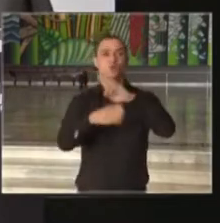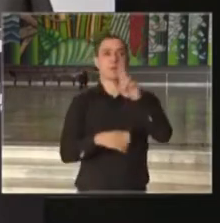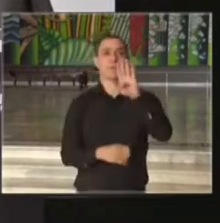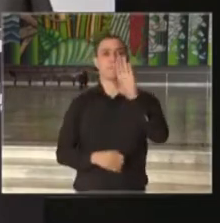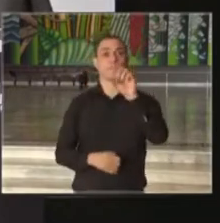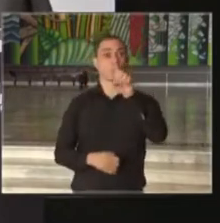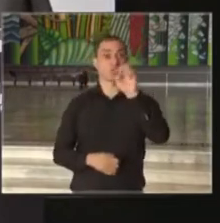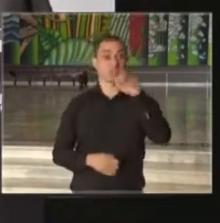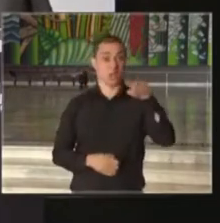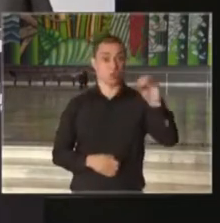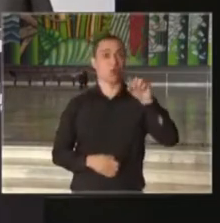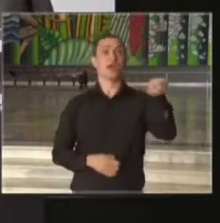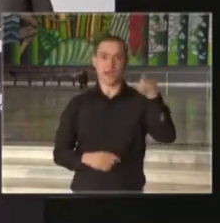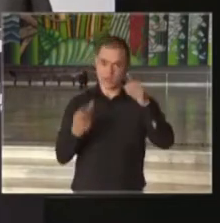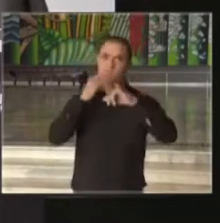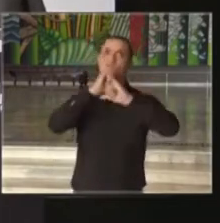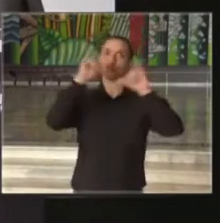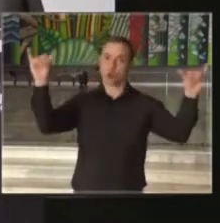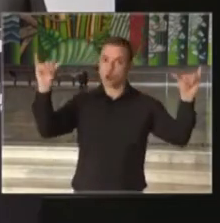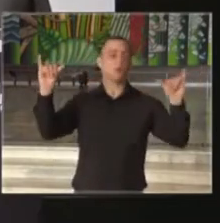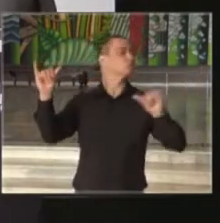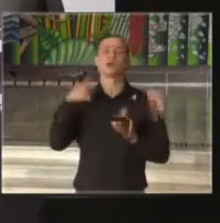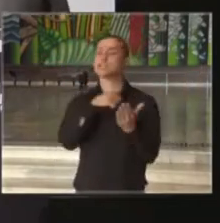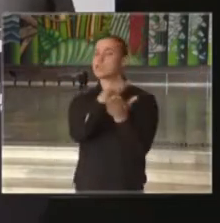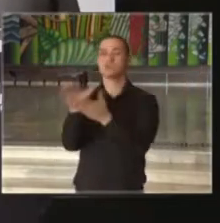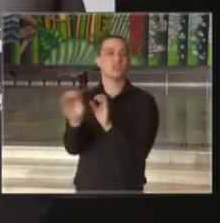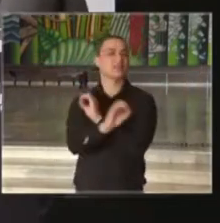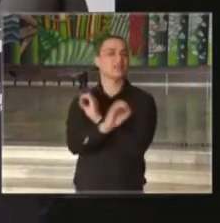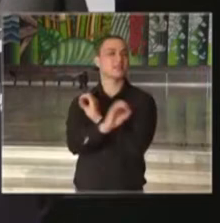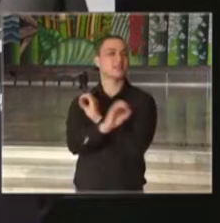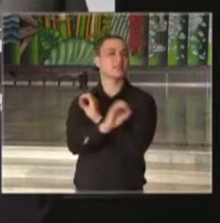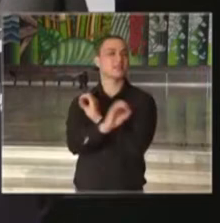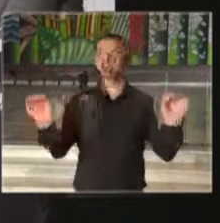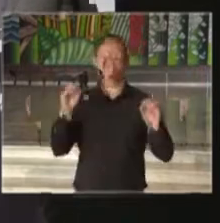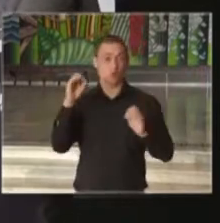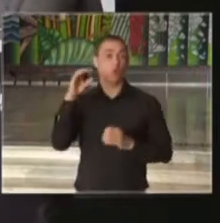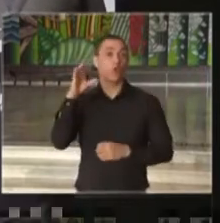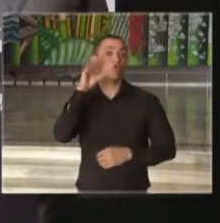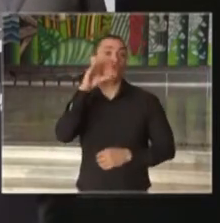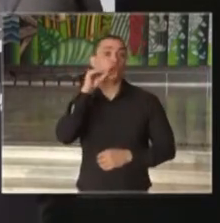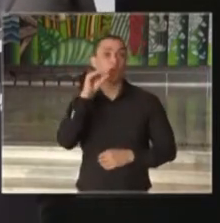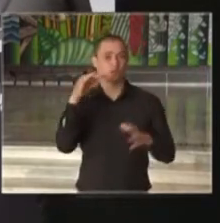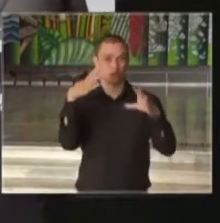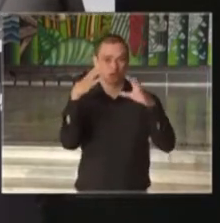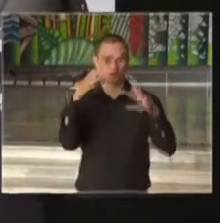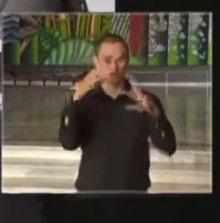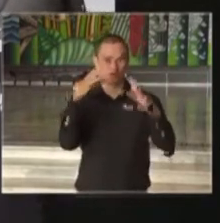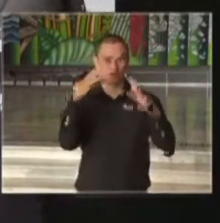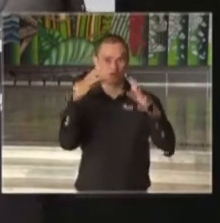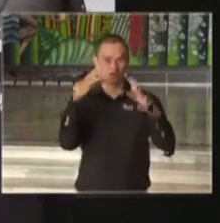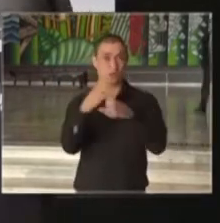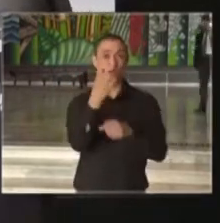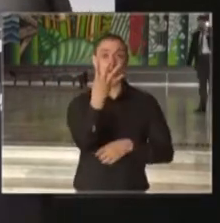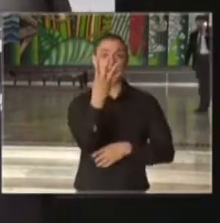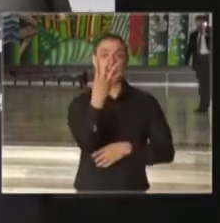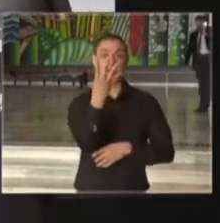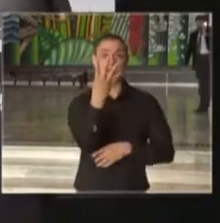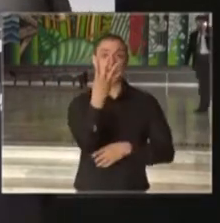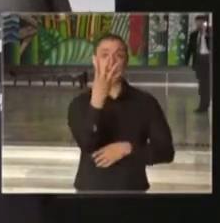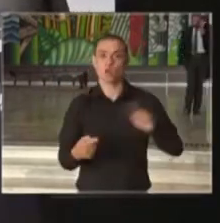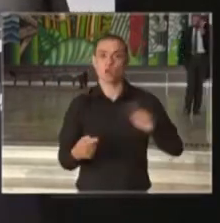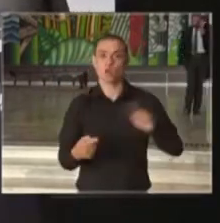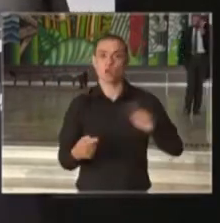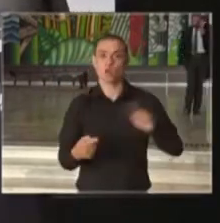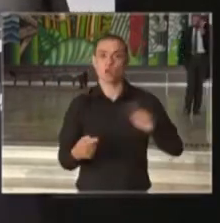país, anunciou publicamente que não fará demissão de nenhum dos seus 45 mil funcionários até o